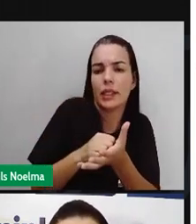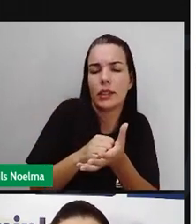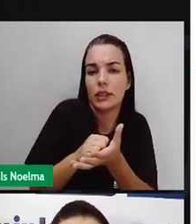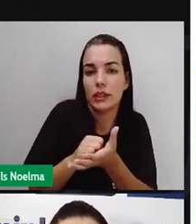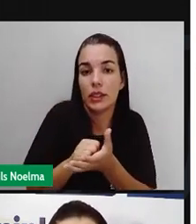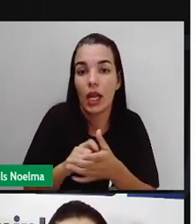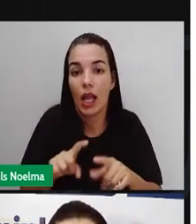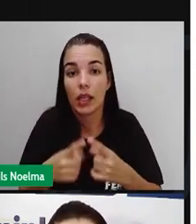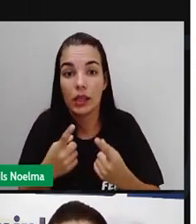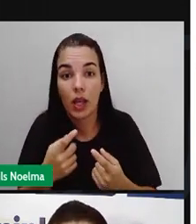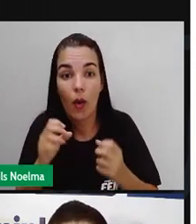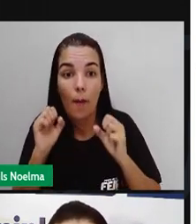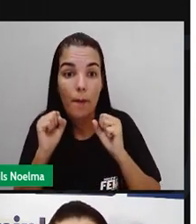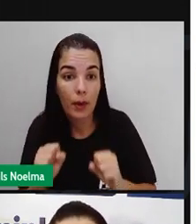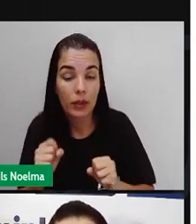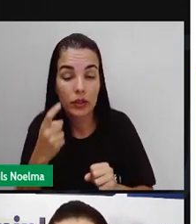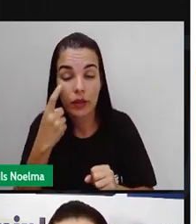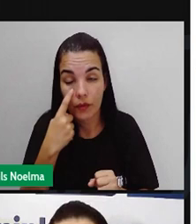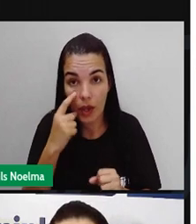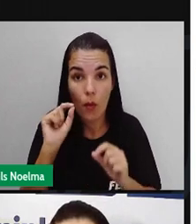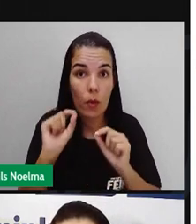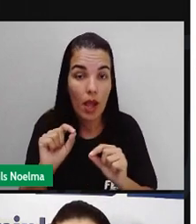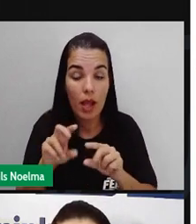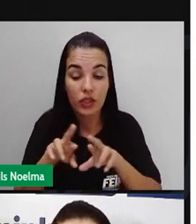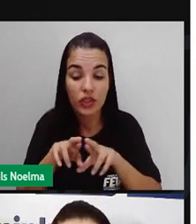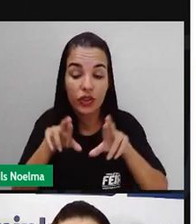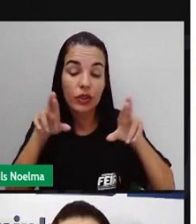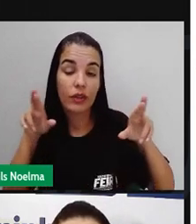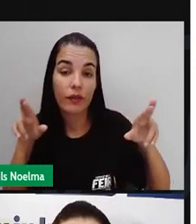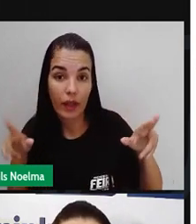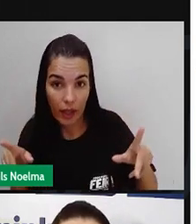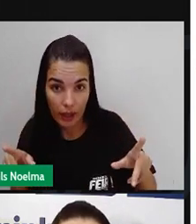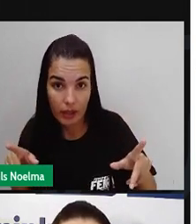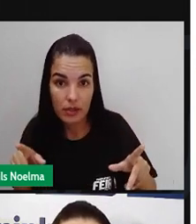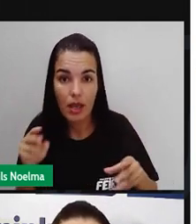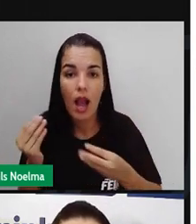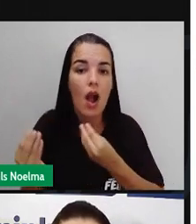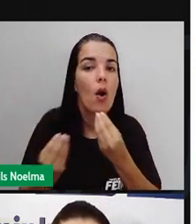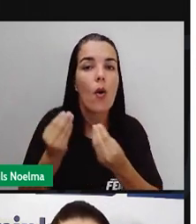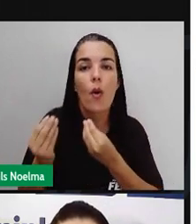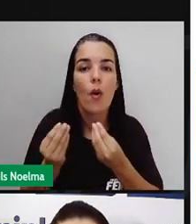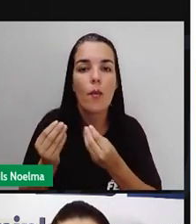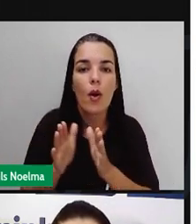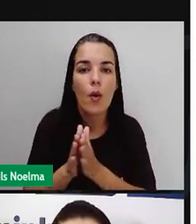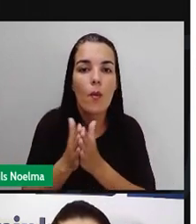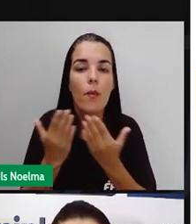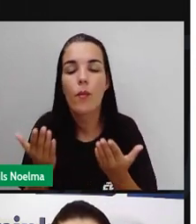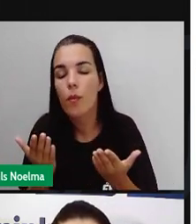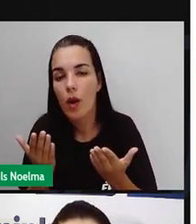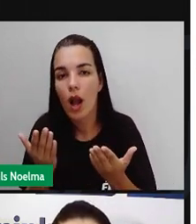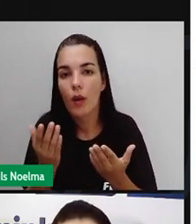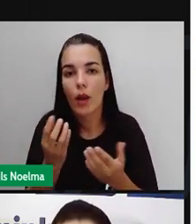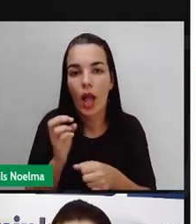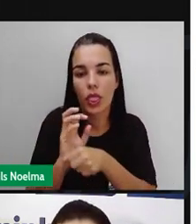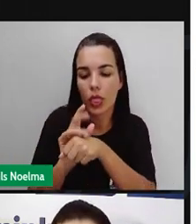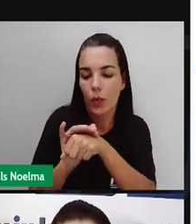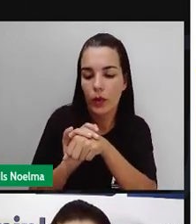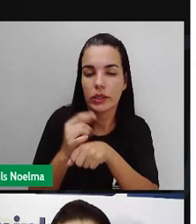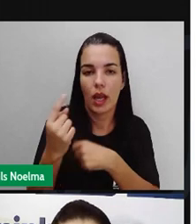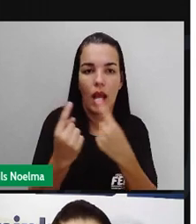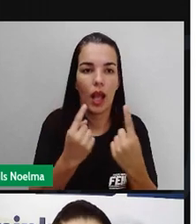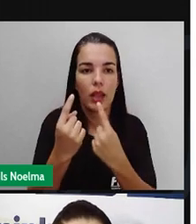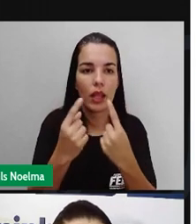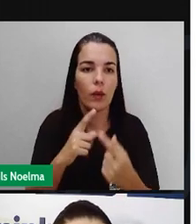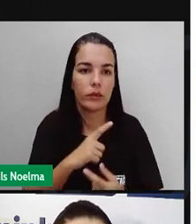obtive aí a partir dessa picada. Então, a gente vai aprender aqui a diferenciar um pouquinho aí essas